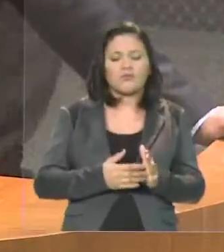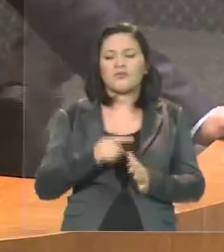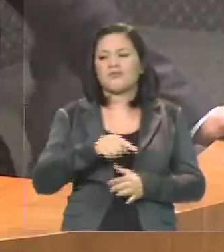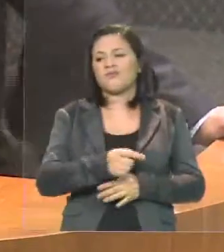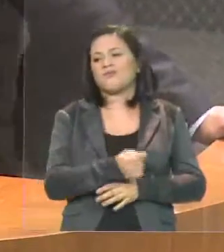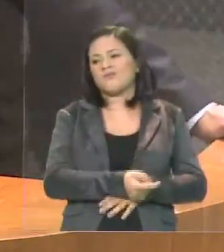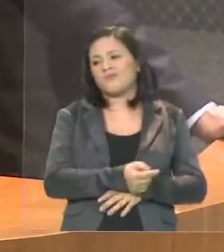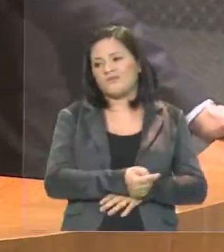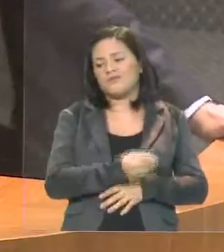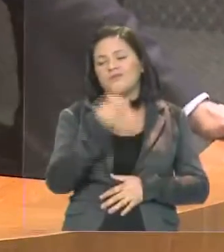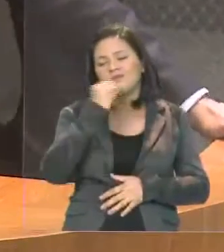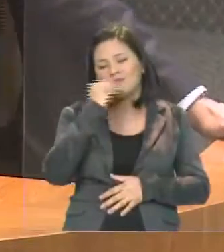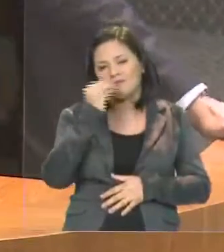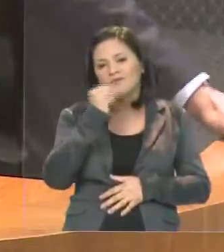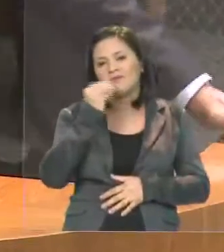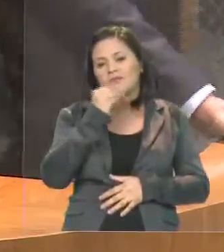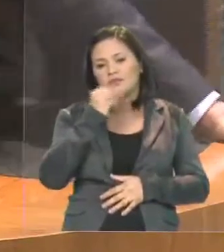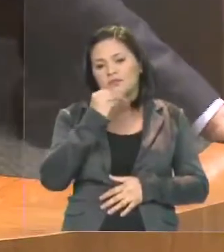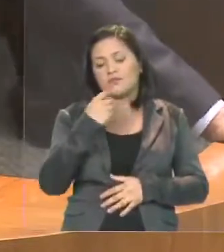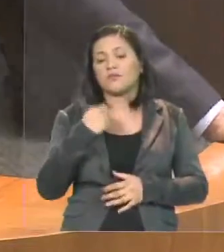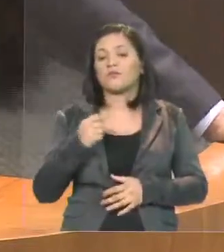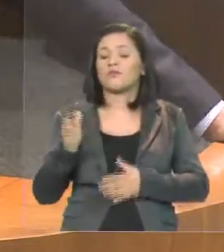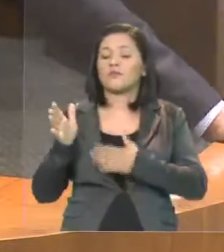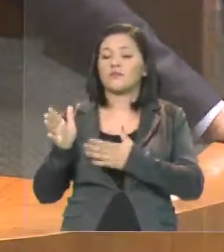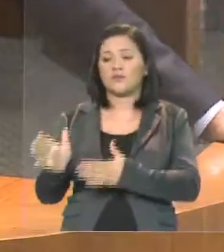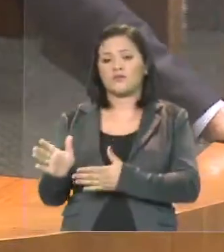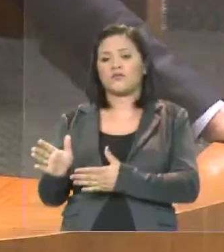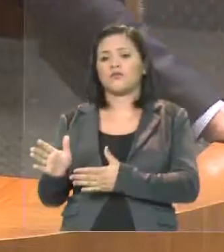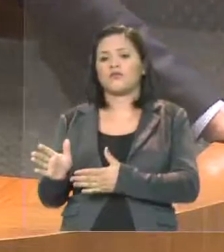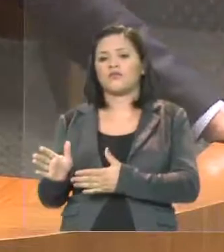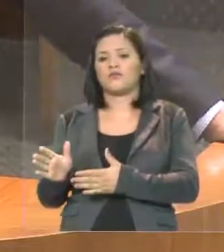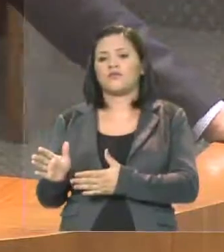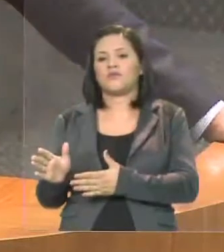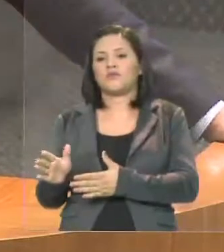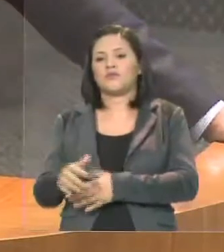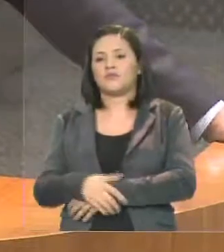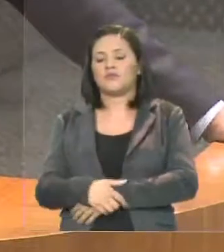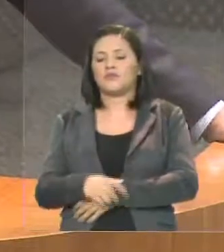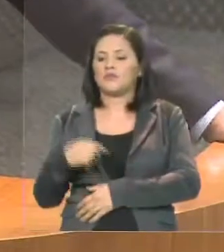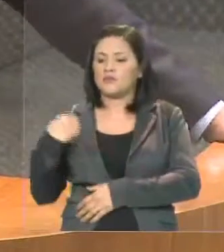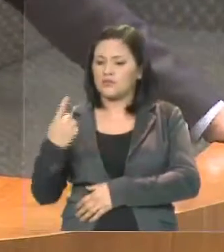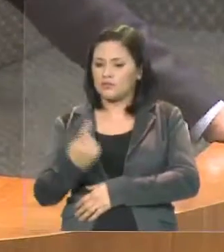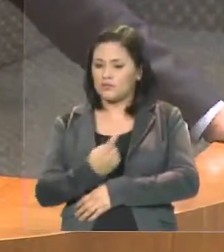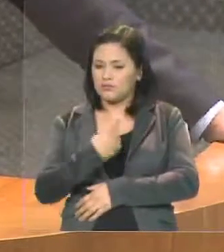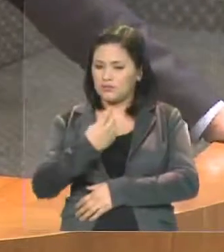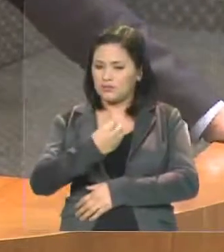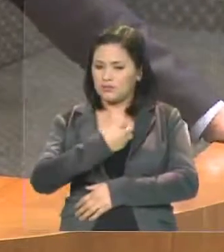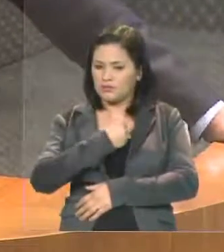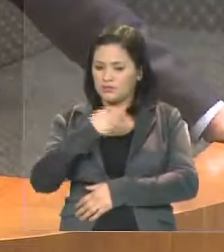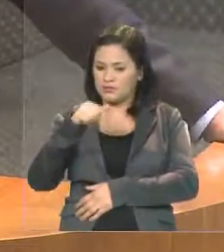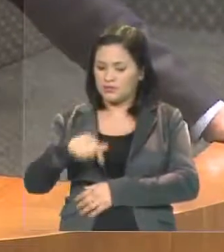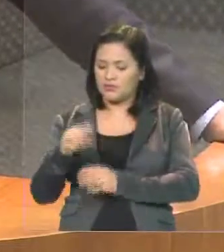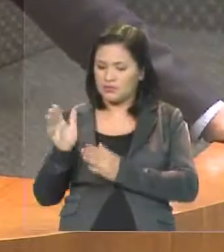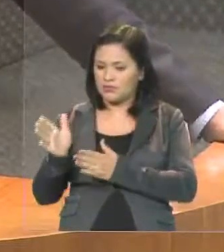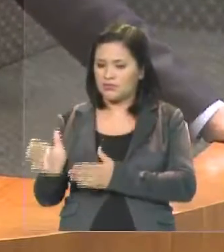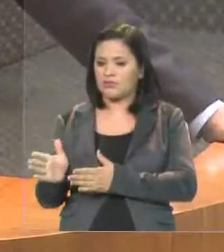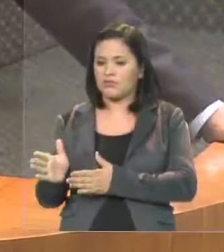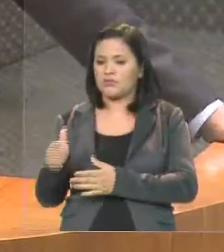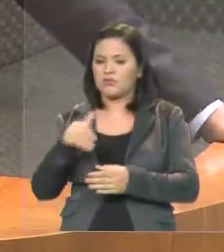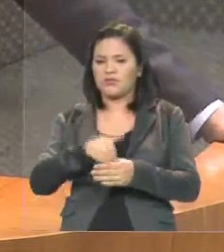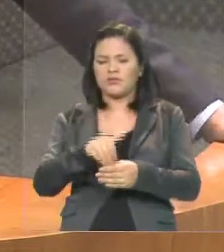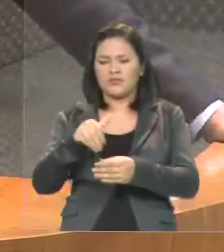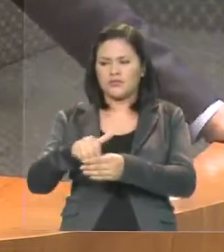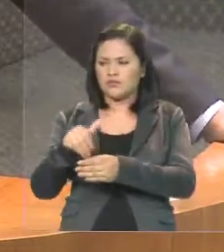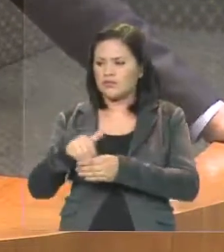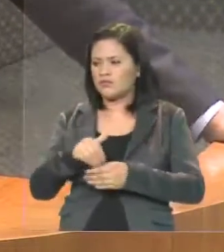é resistir. E quem resiste, fica onde está. E nós estamos aqui. E todas as votações que teve,